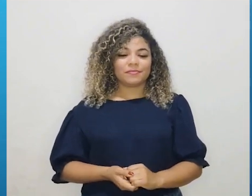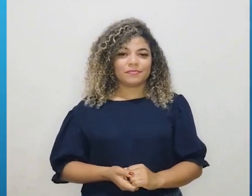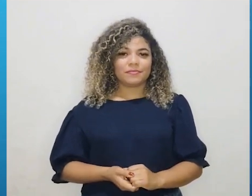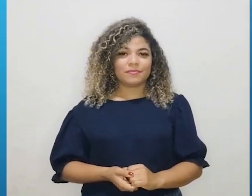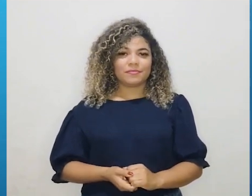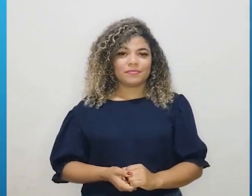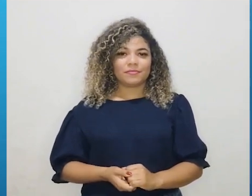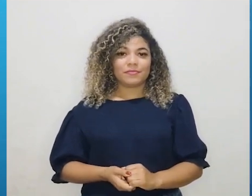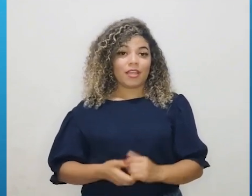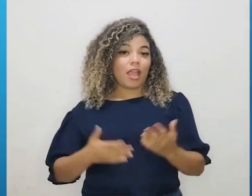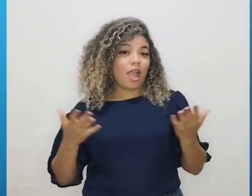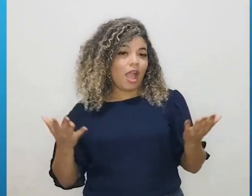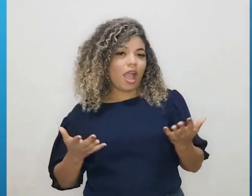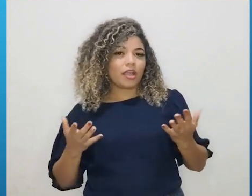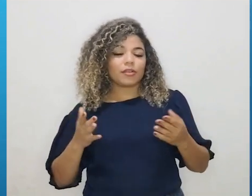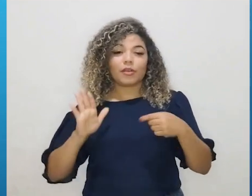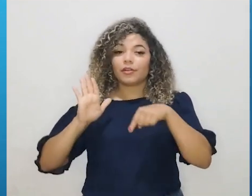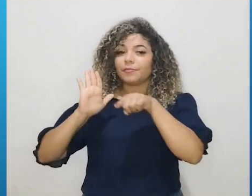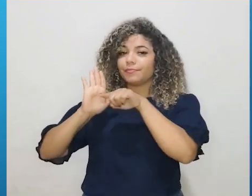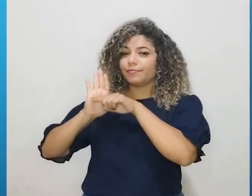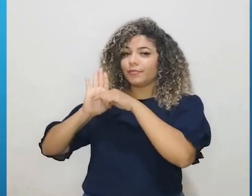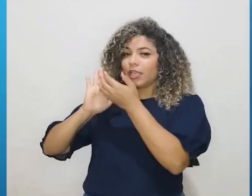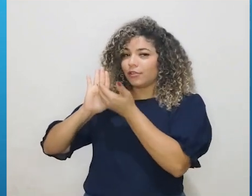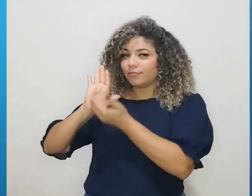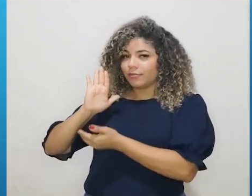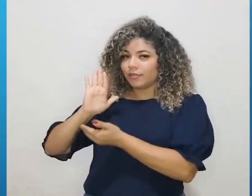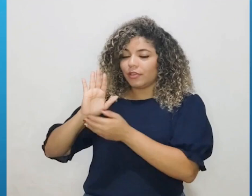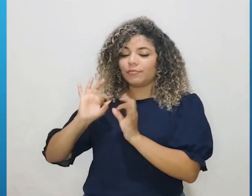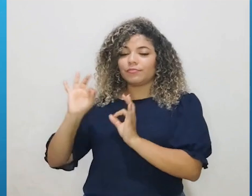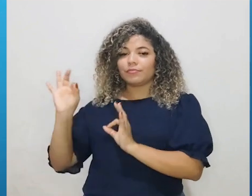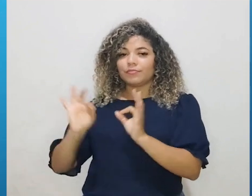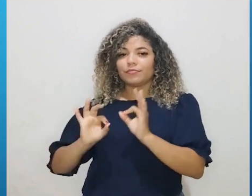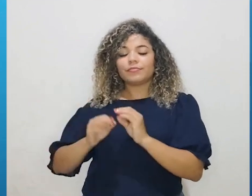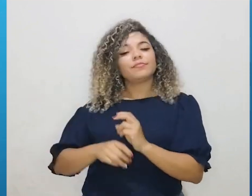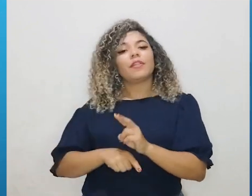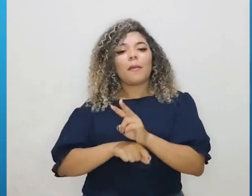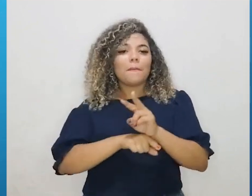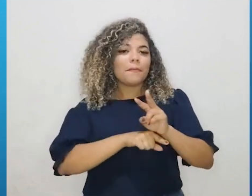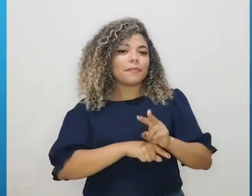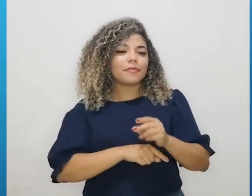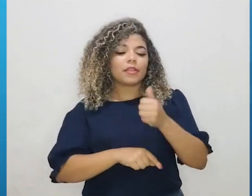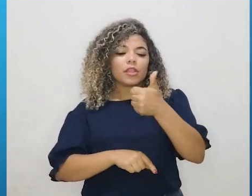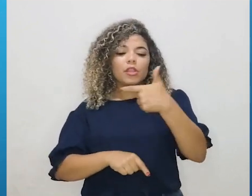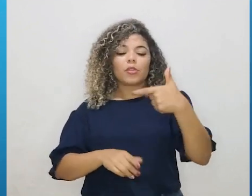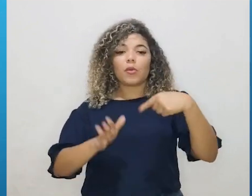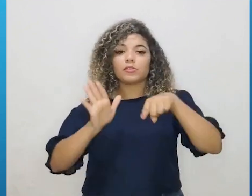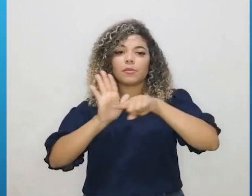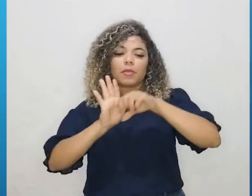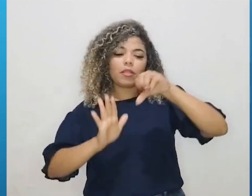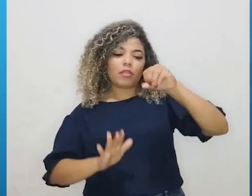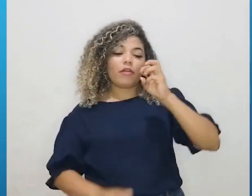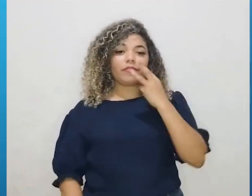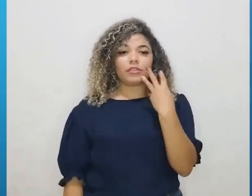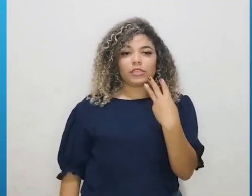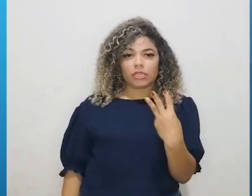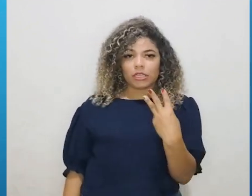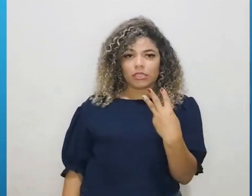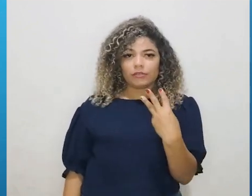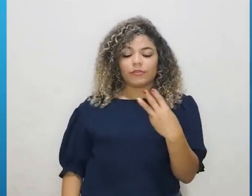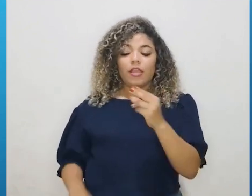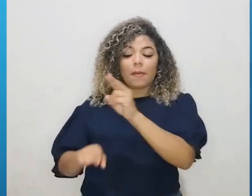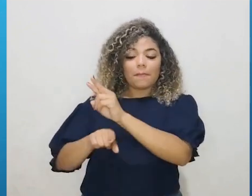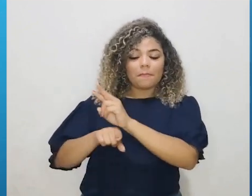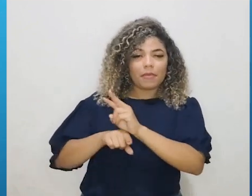Vamos fazer essa subtração. Então, aqui pega emprestado, 12 menos 9, 3, aqui pega